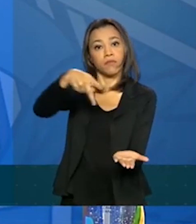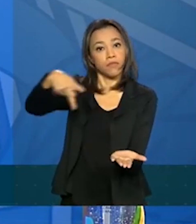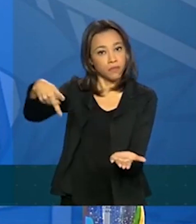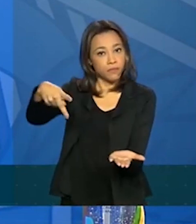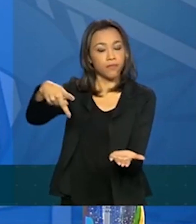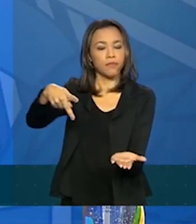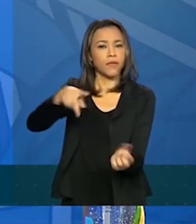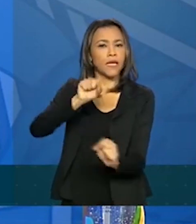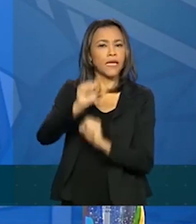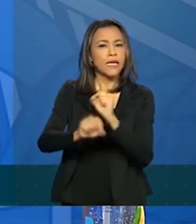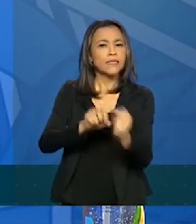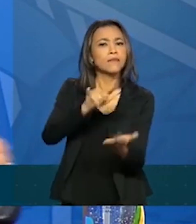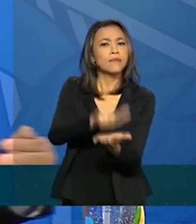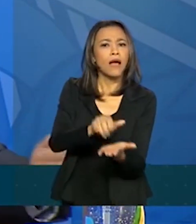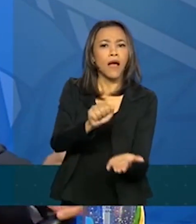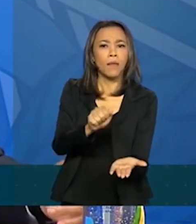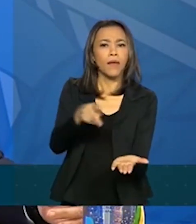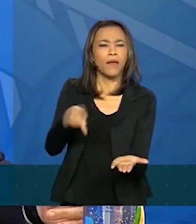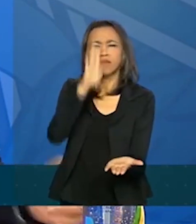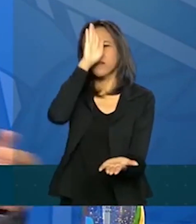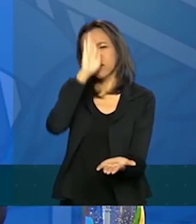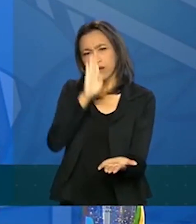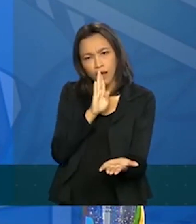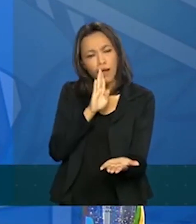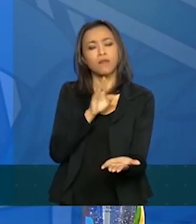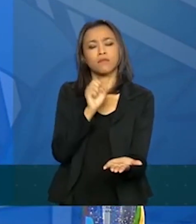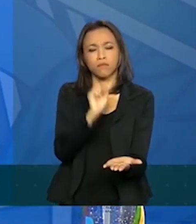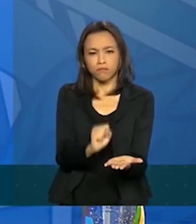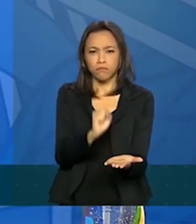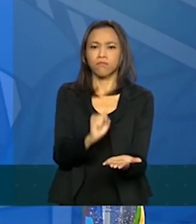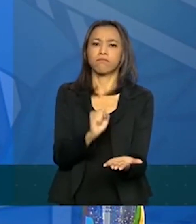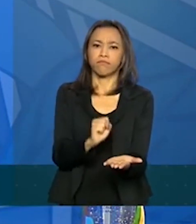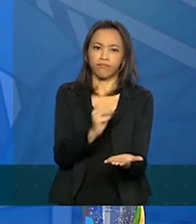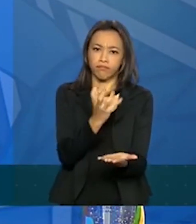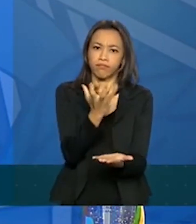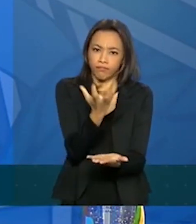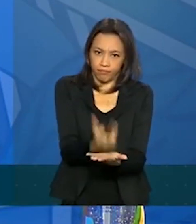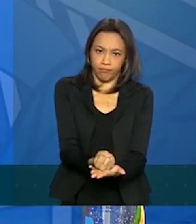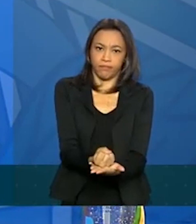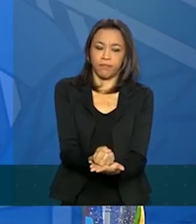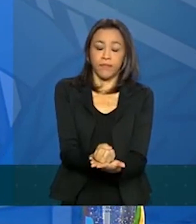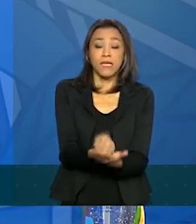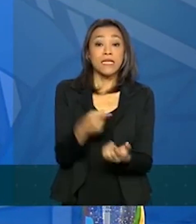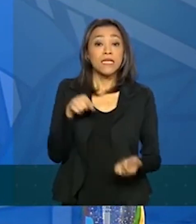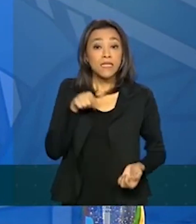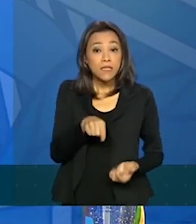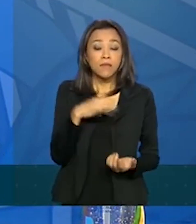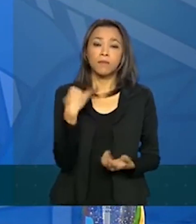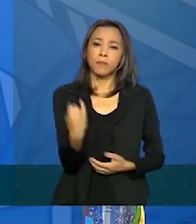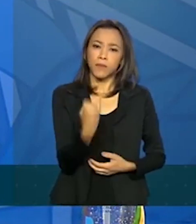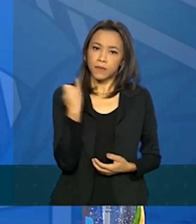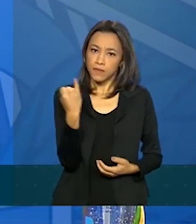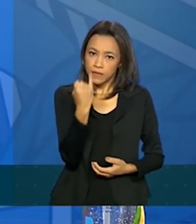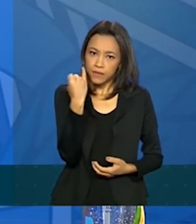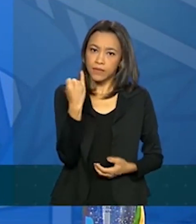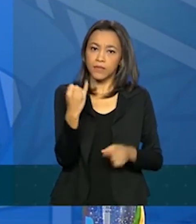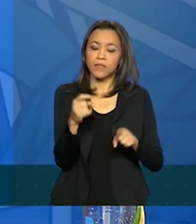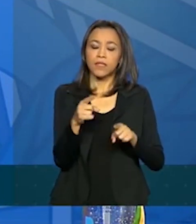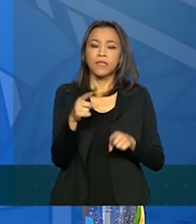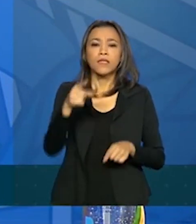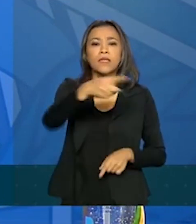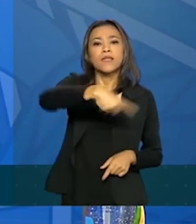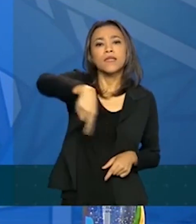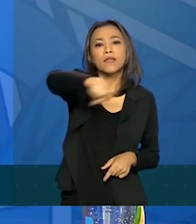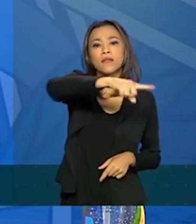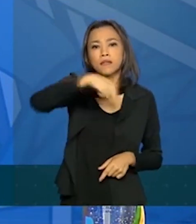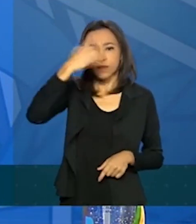é baixado gratuitamente. É muito importante de que também as pessoas que,